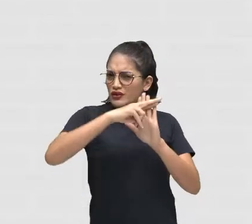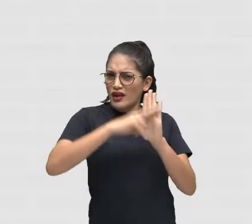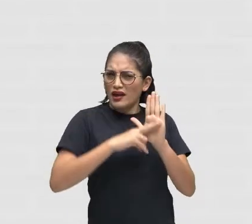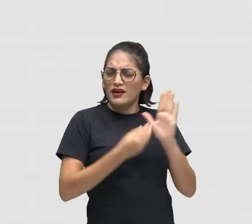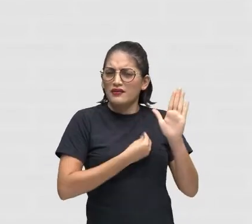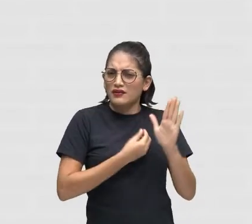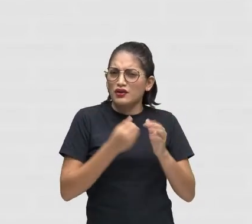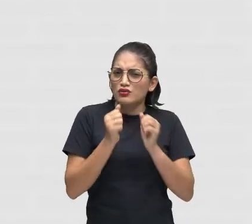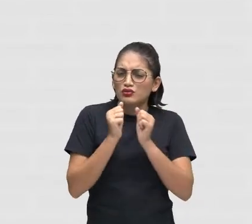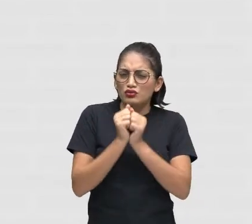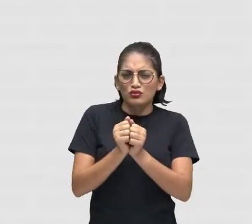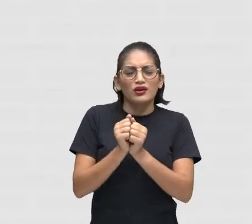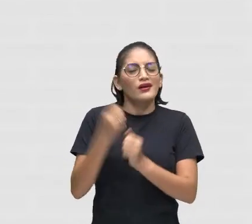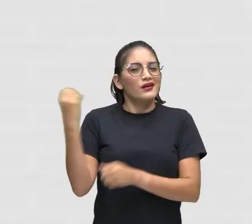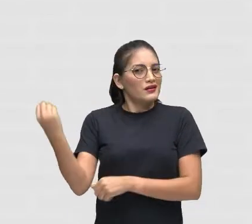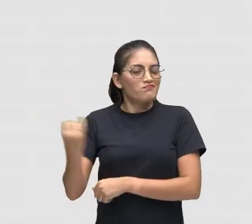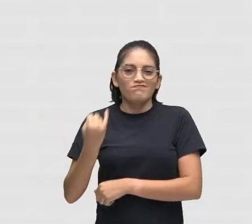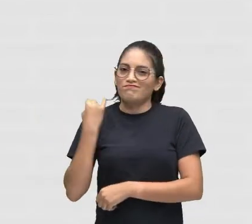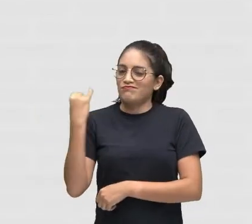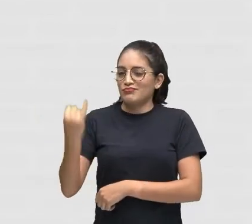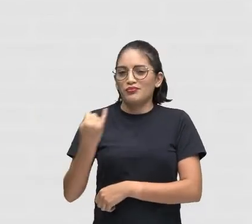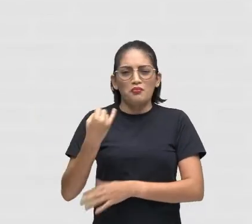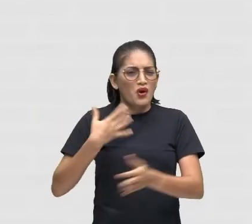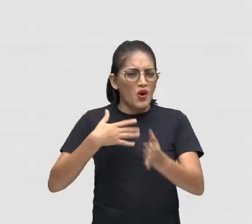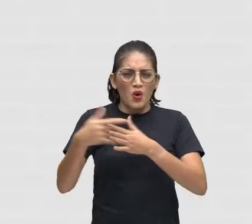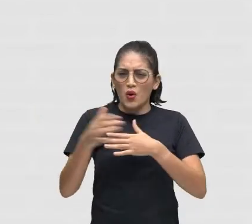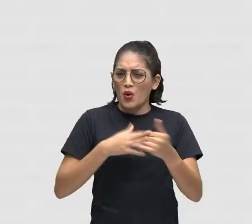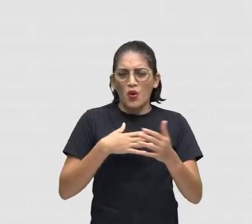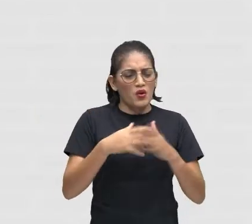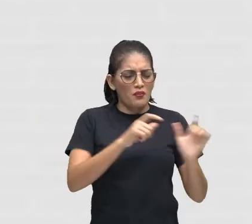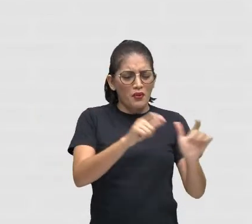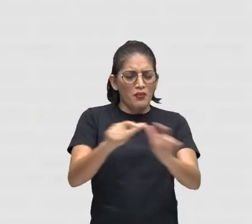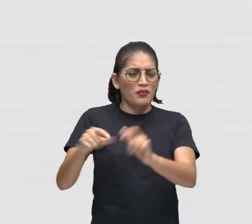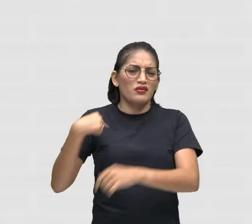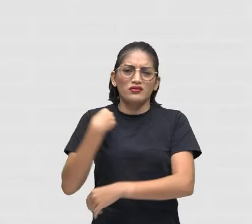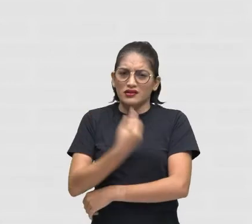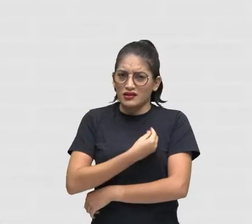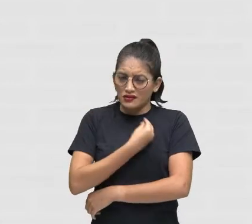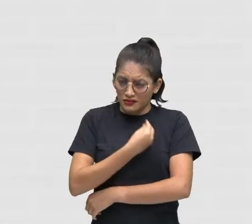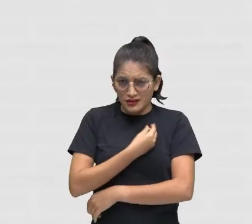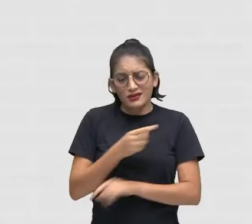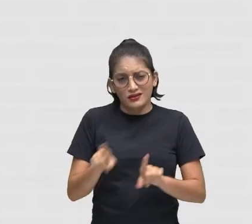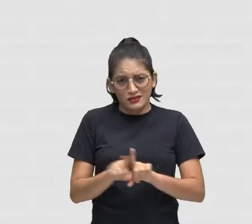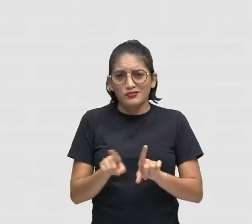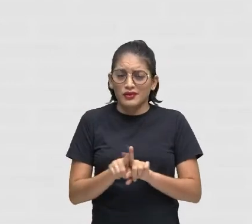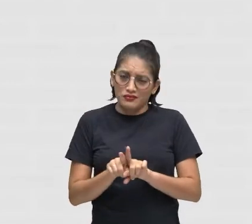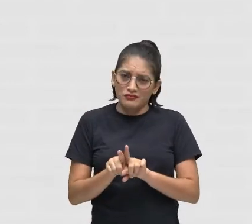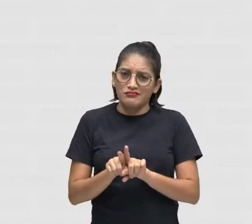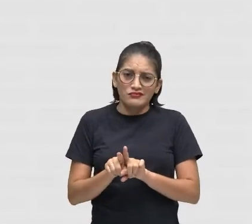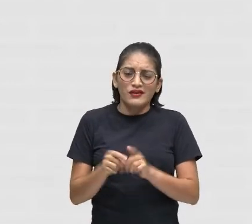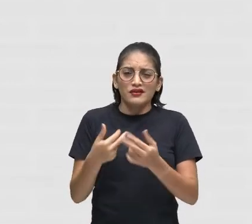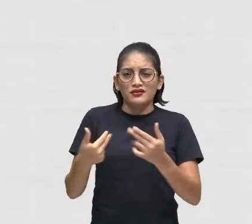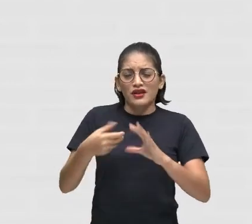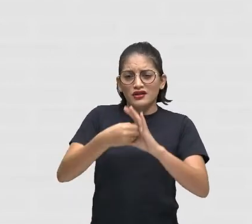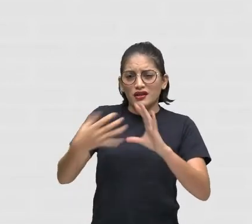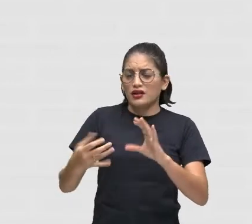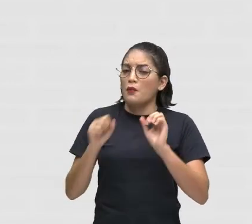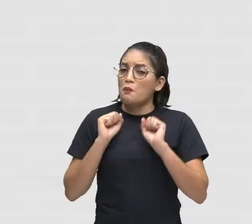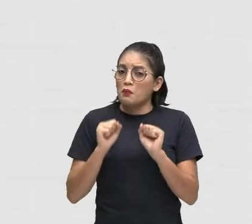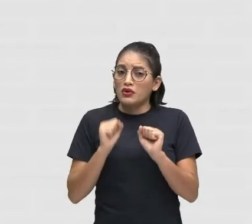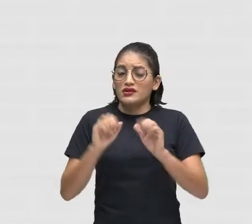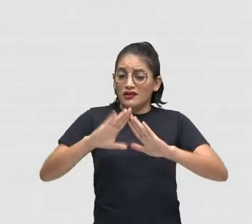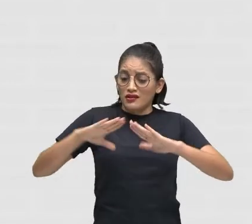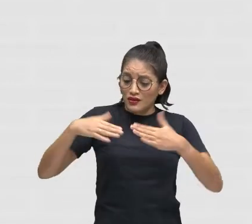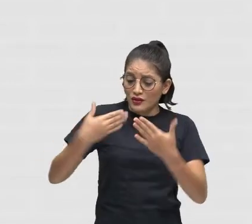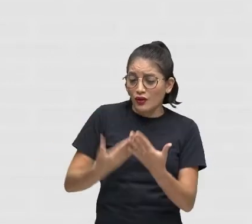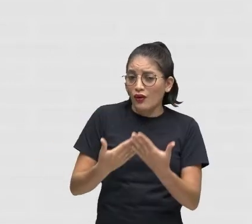Importantíssimas Em todos Os segmentos Da nossa vida Em todos os locais Que nós estivermos Seja na escola